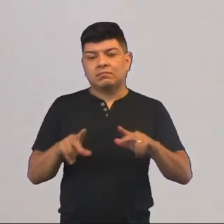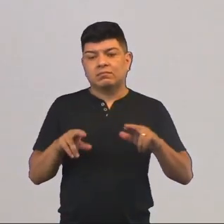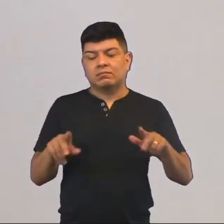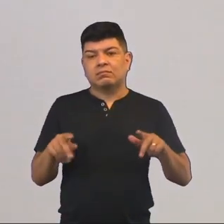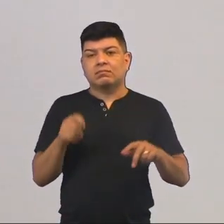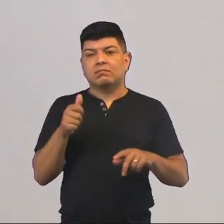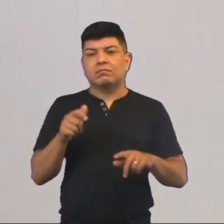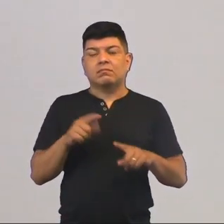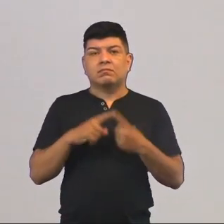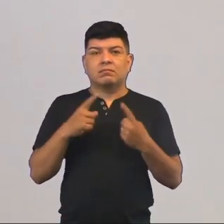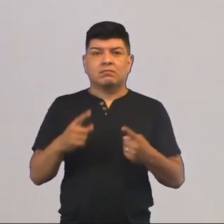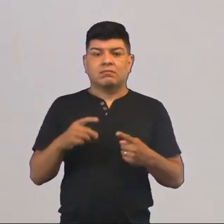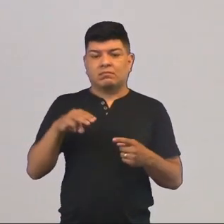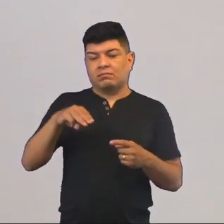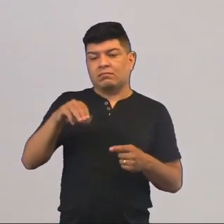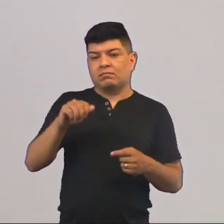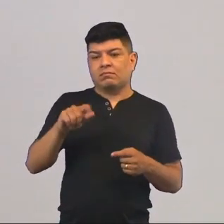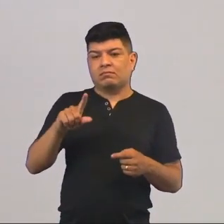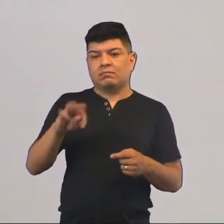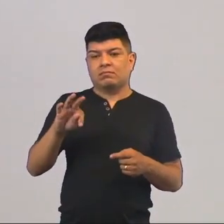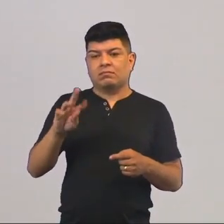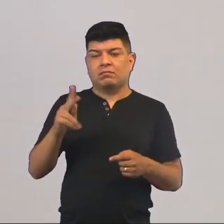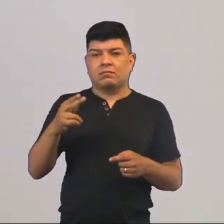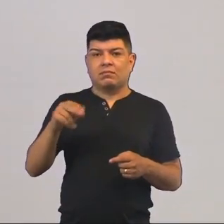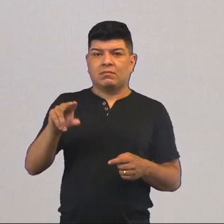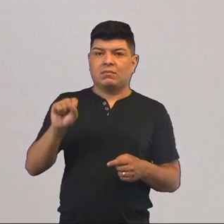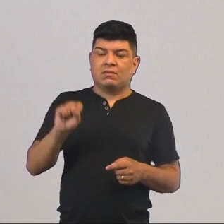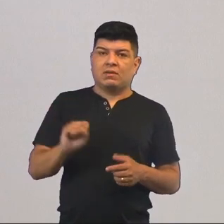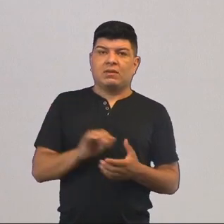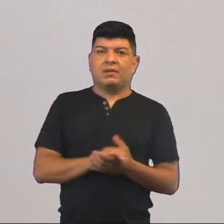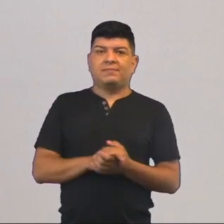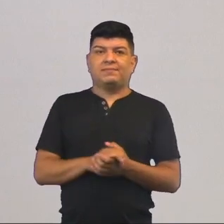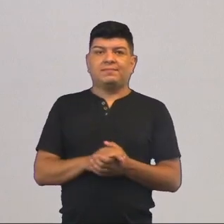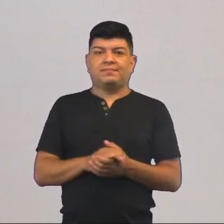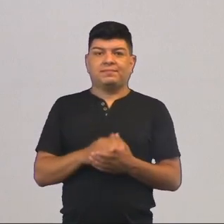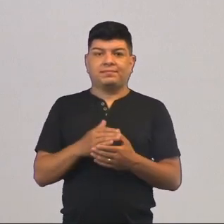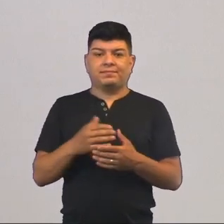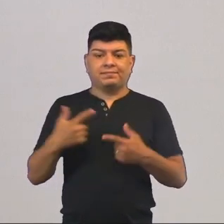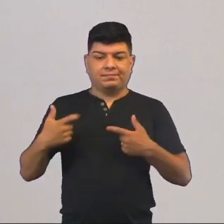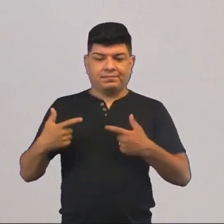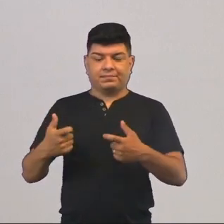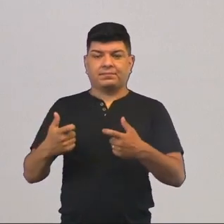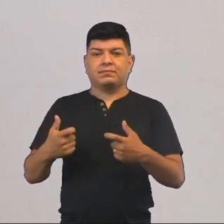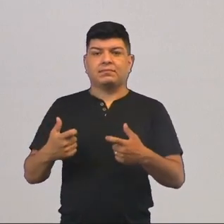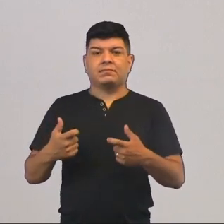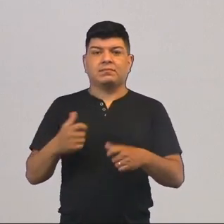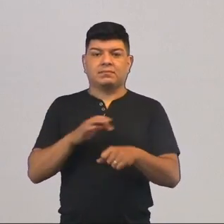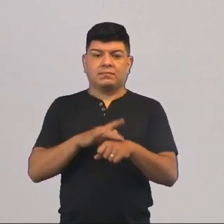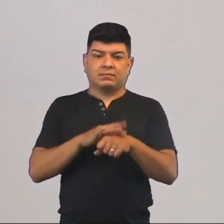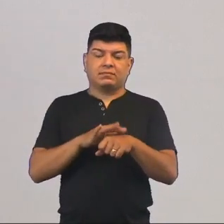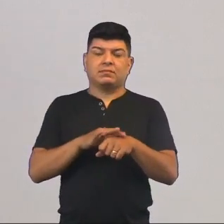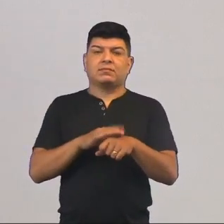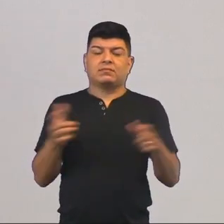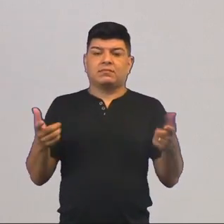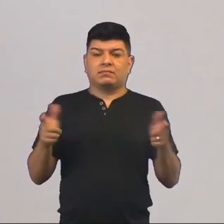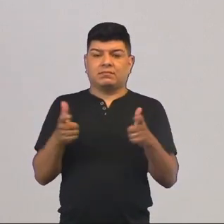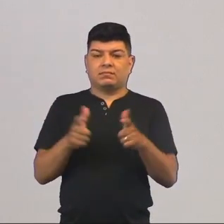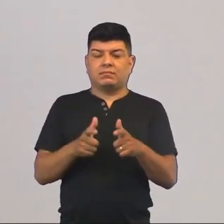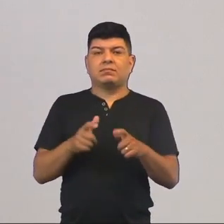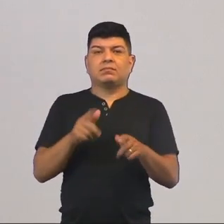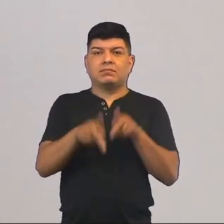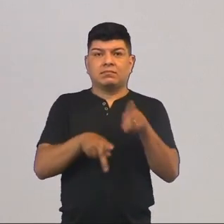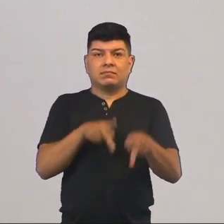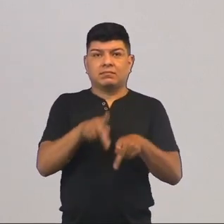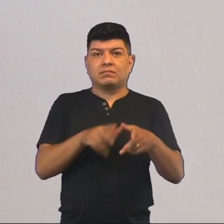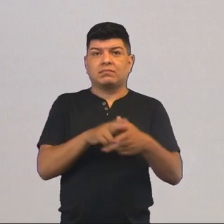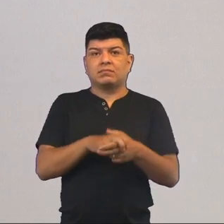da anterior, Maltes, ele falava aí na questão das guerras, ele falava aí da epidemia, essas coisas para diminuir o crescimento populacional. A